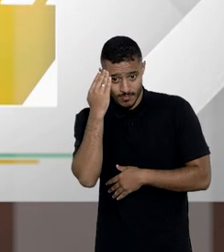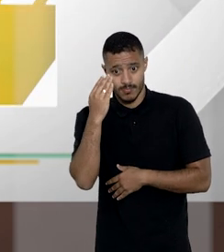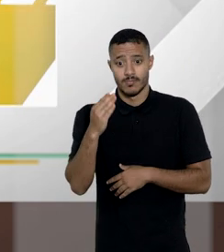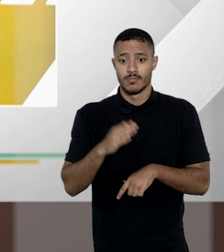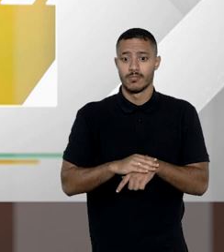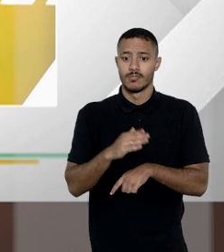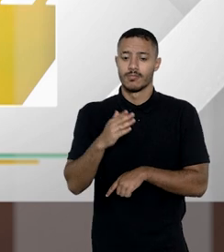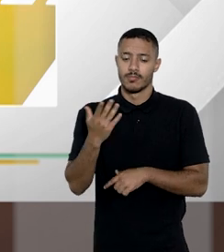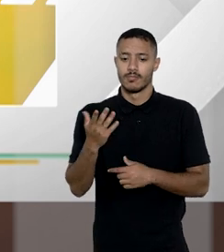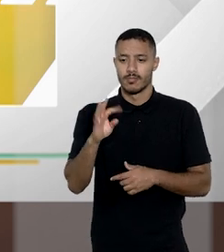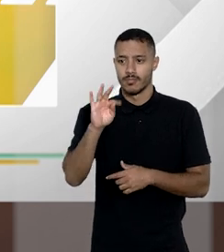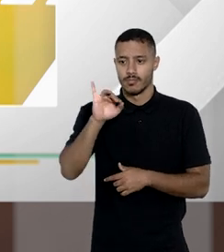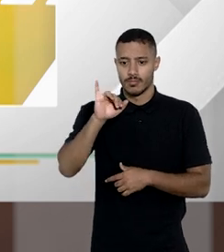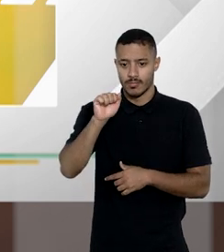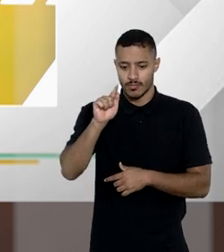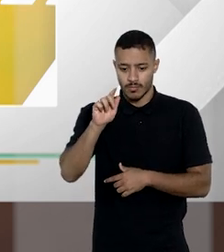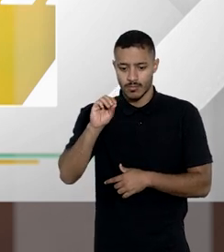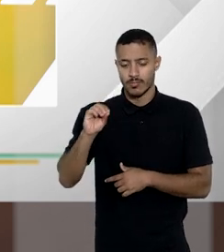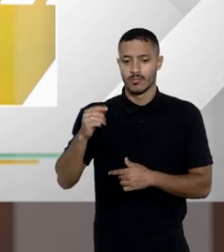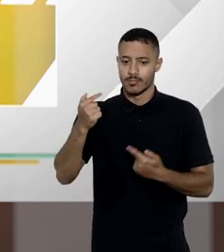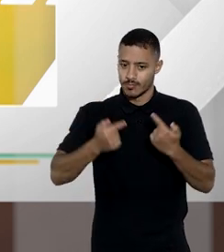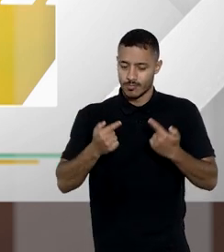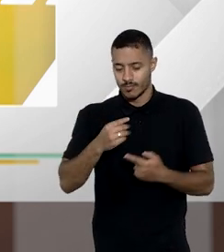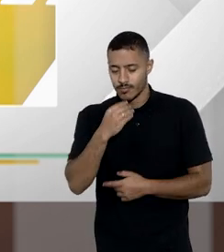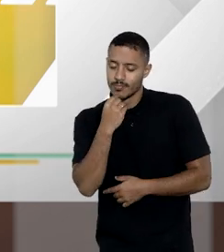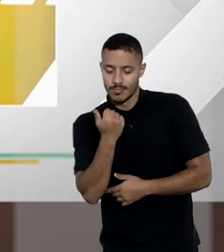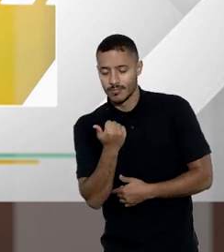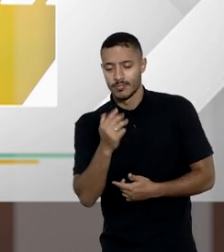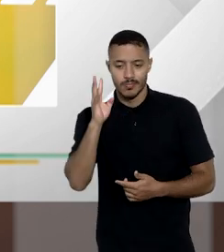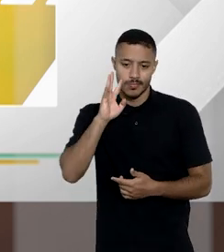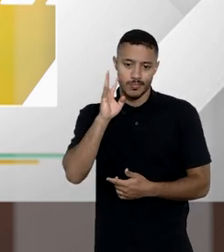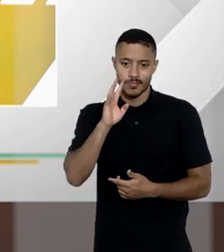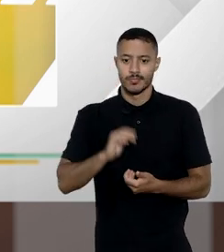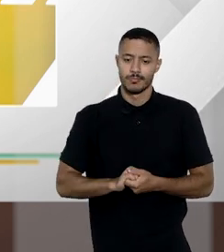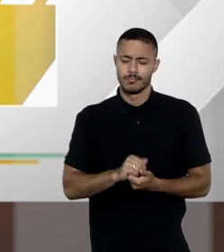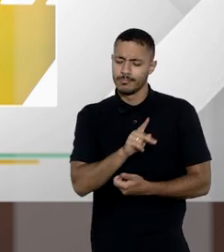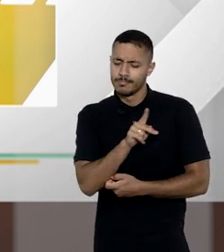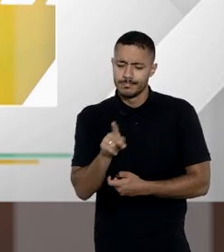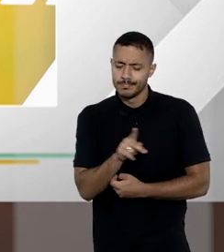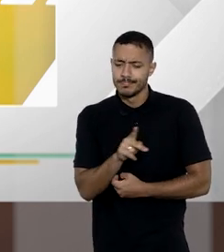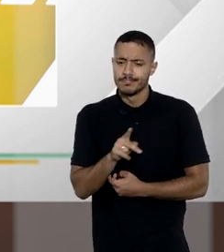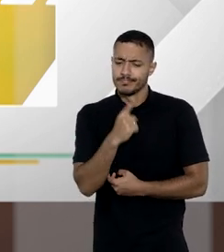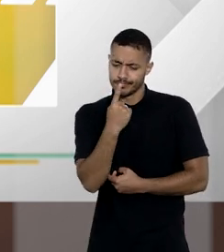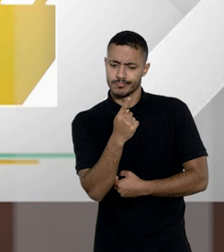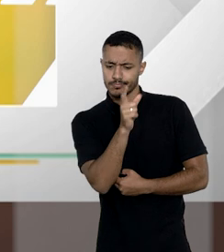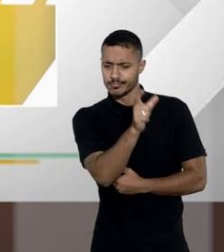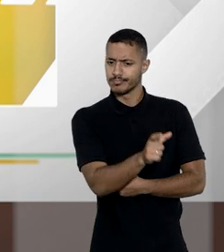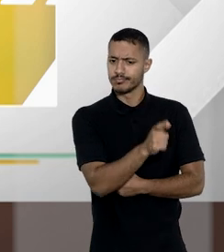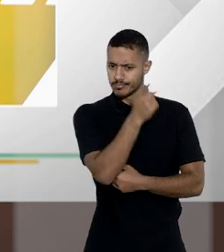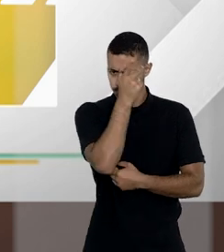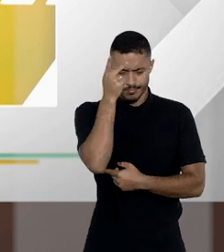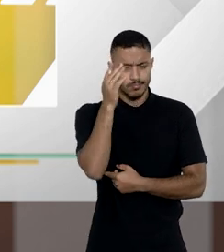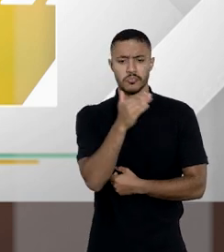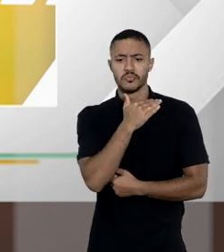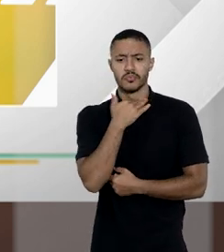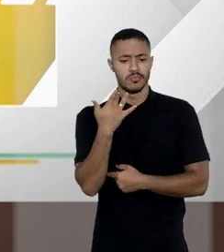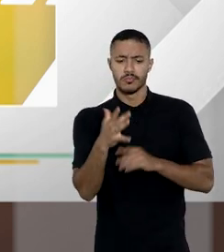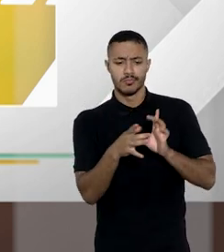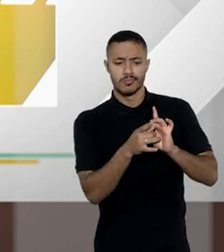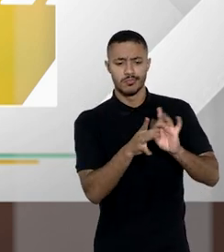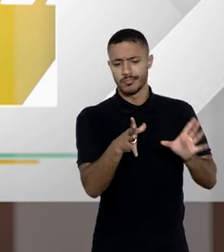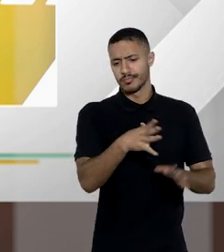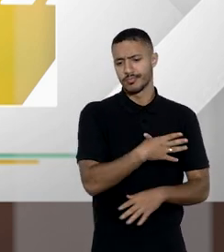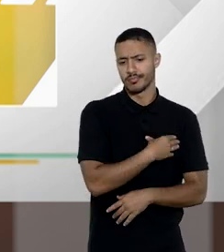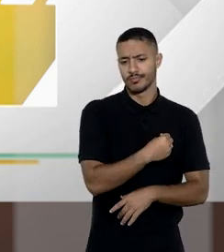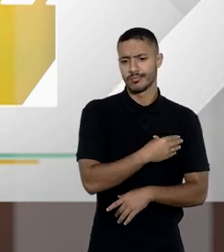entende direito ainda mais não é Tiago muito bom esse debate muito bom professor Corrado e se uma pessoa morre sem